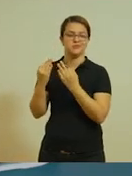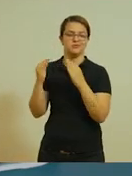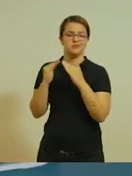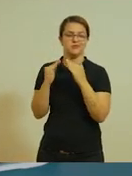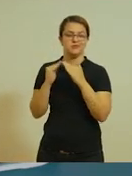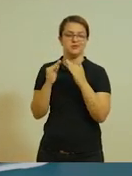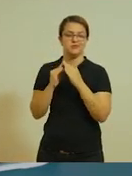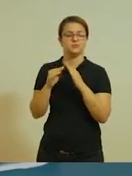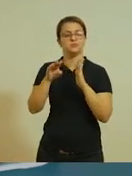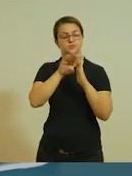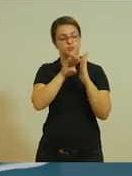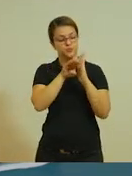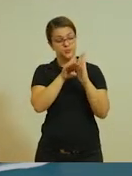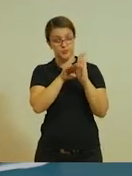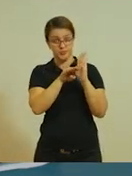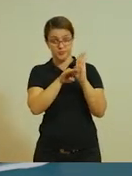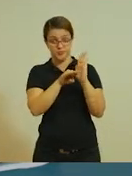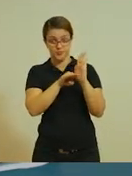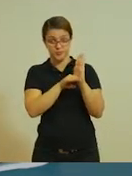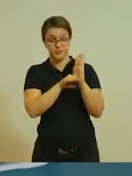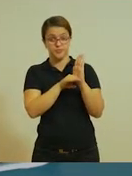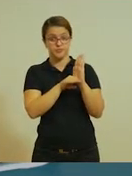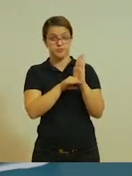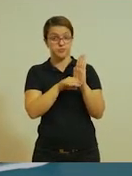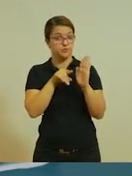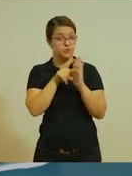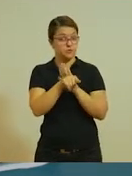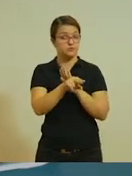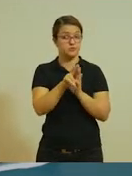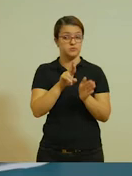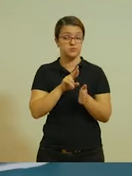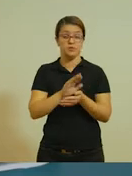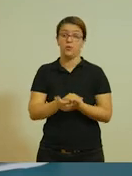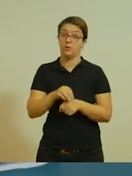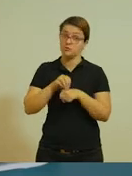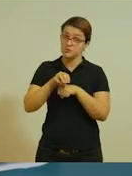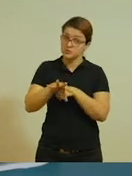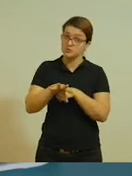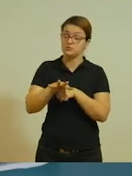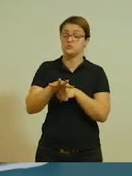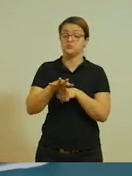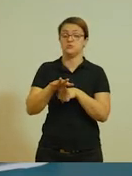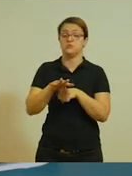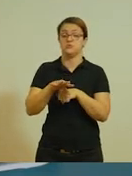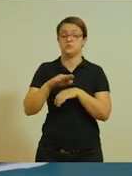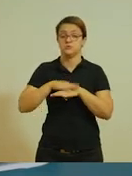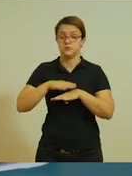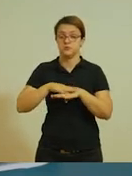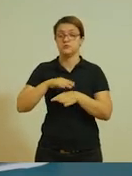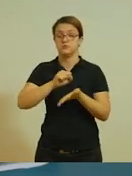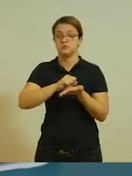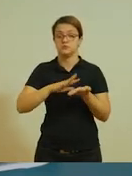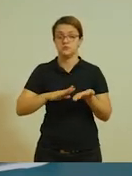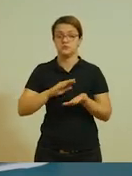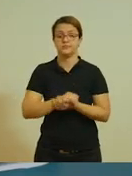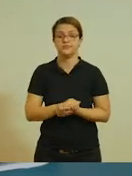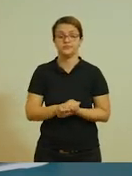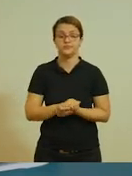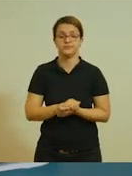este roteiro aqui que ele está pré-definido. Mas eu vou dar umas dicas a mais para vocês realizarem essa atividade.